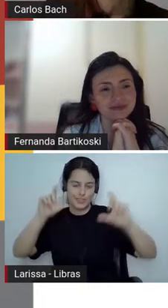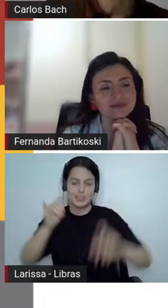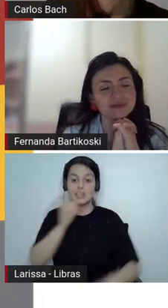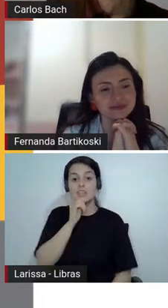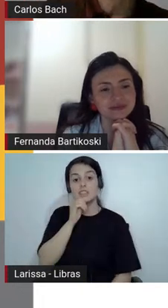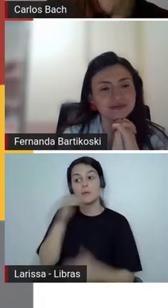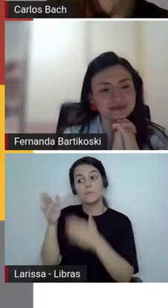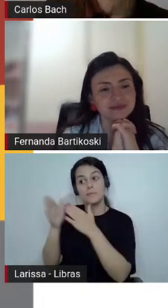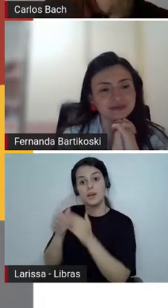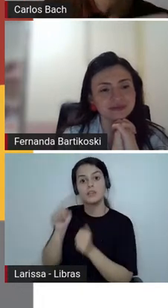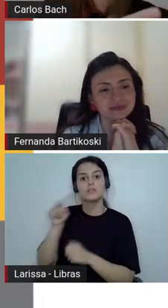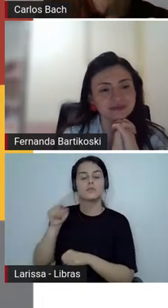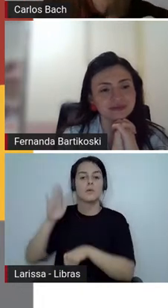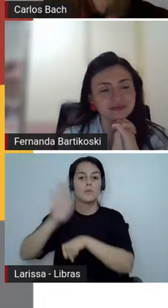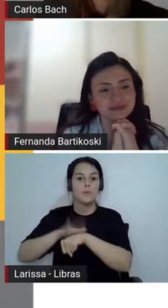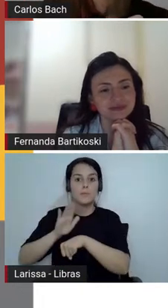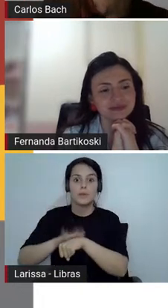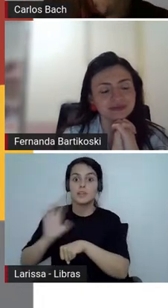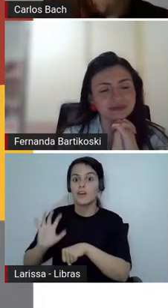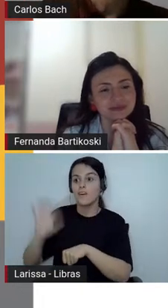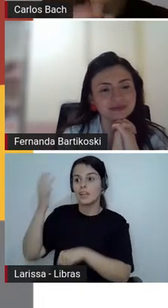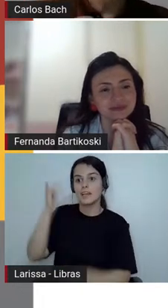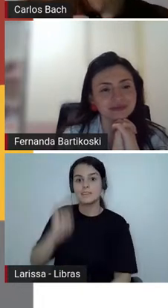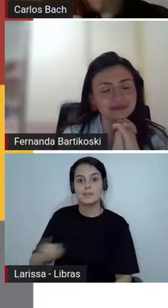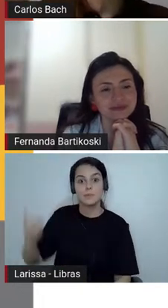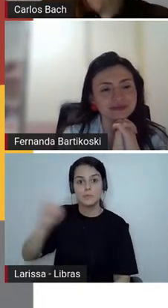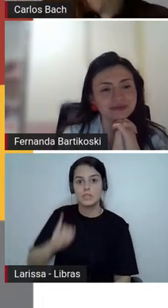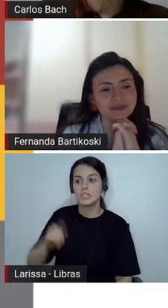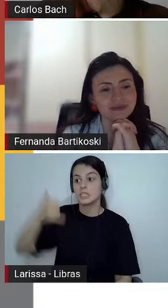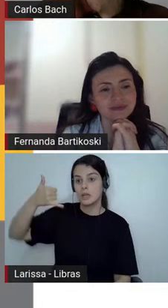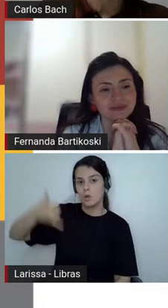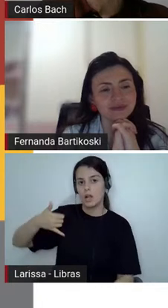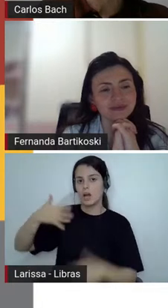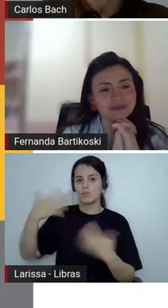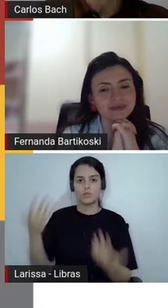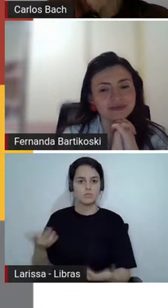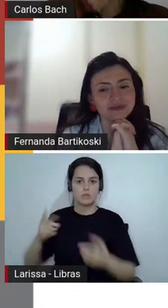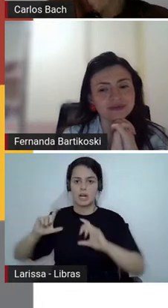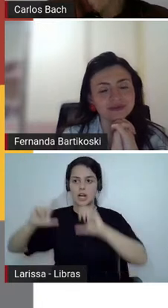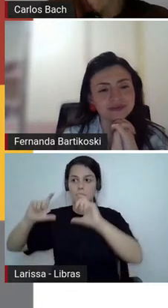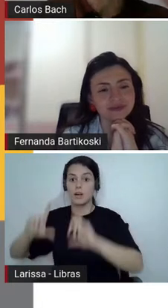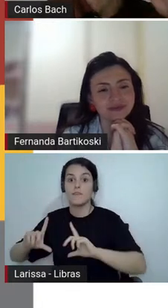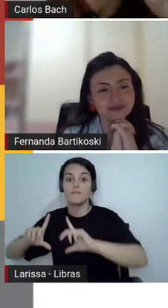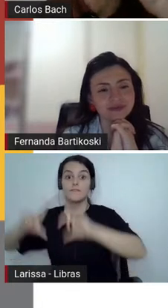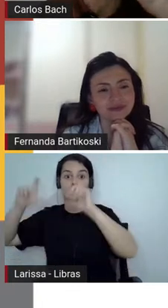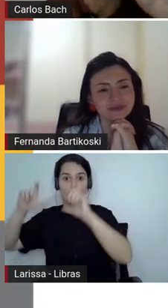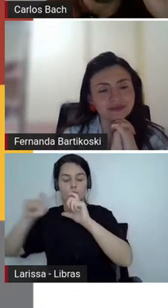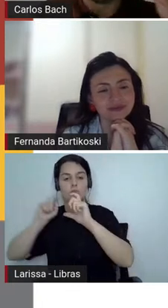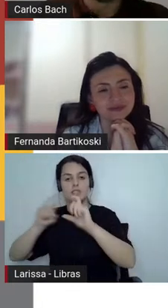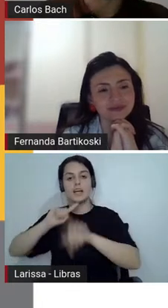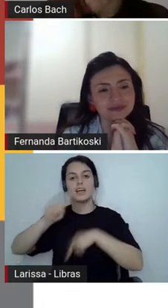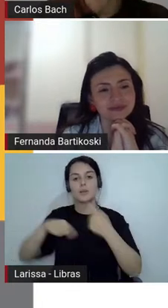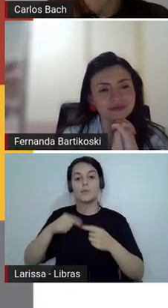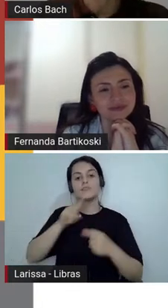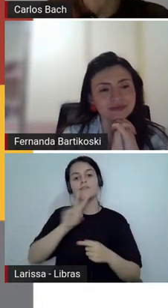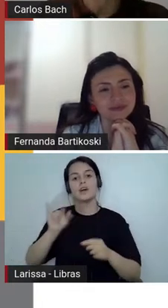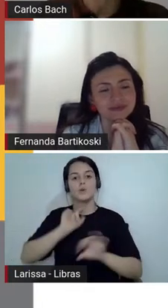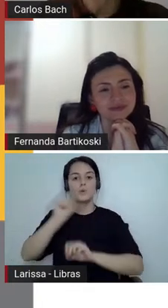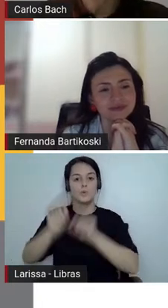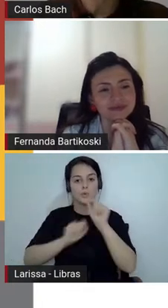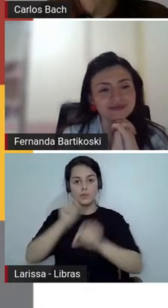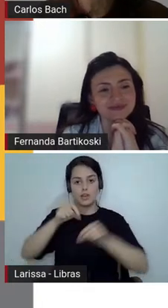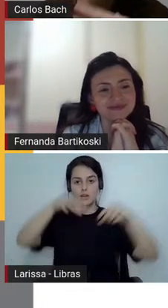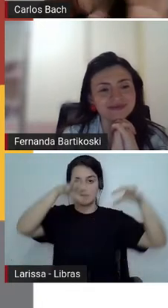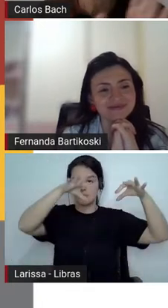julguem importante no cotidiano deles pode ser com o celular e aí a gente vai criar o varal né esse varal do